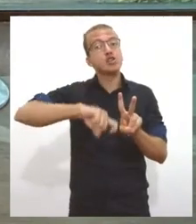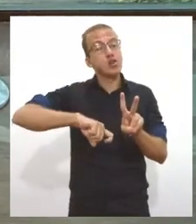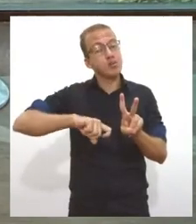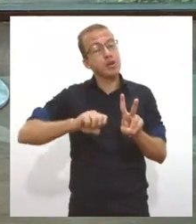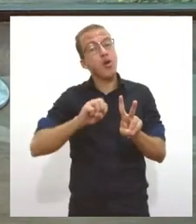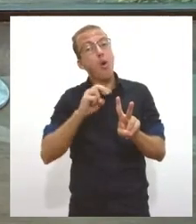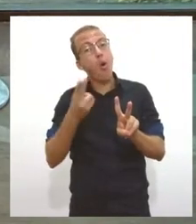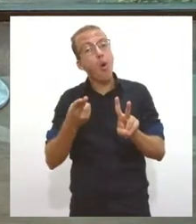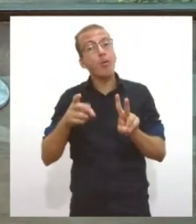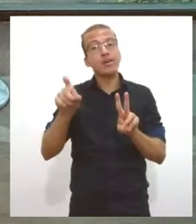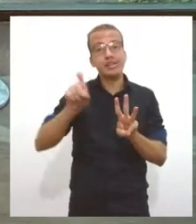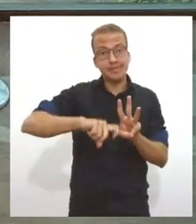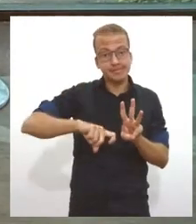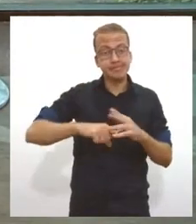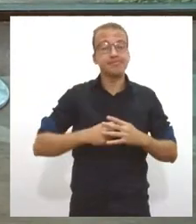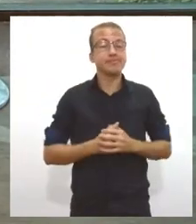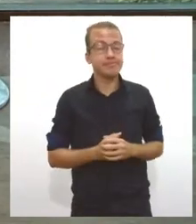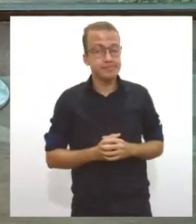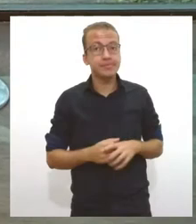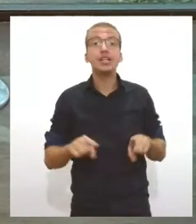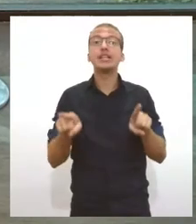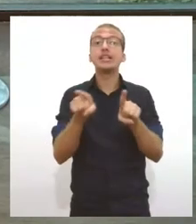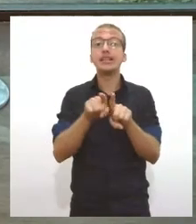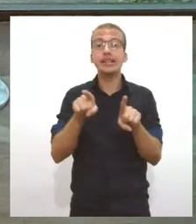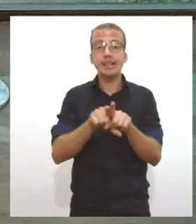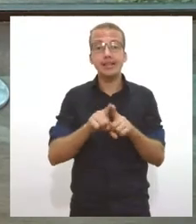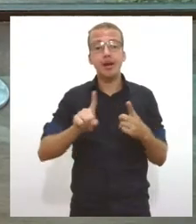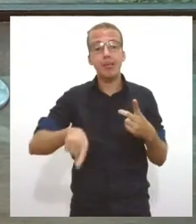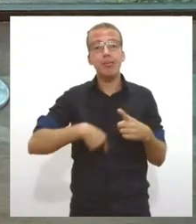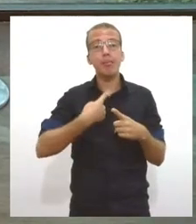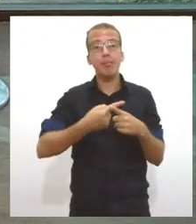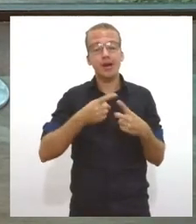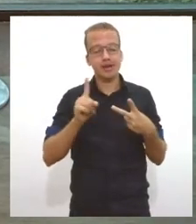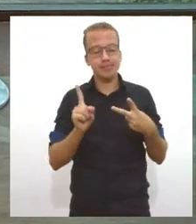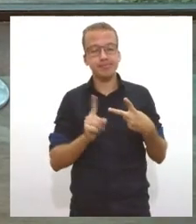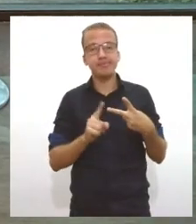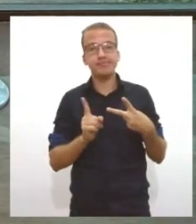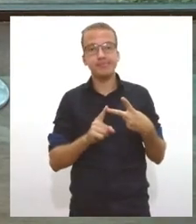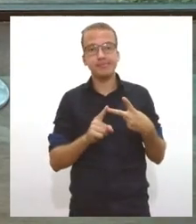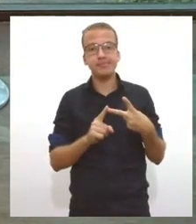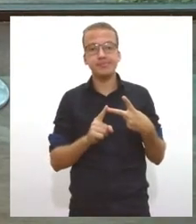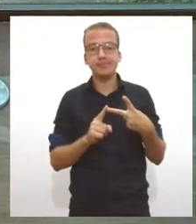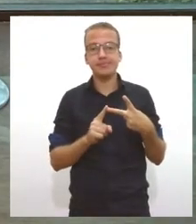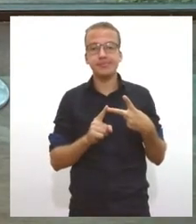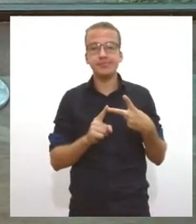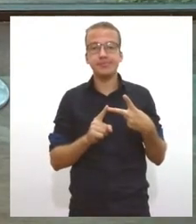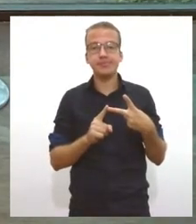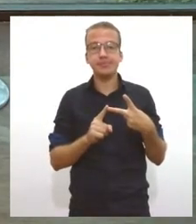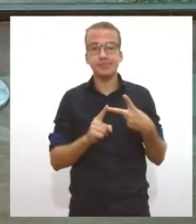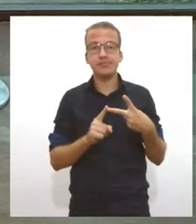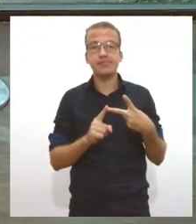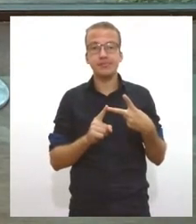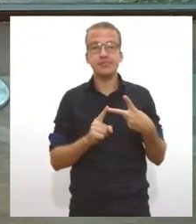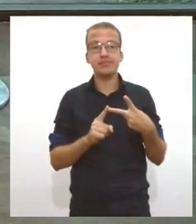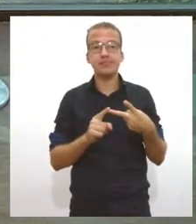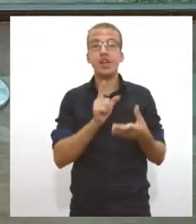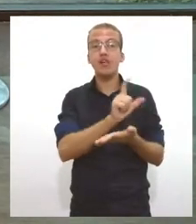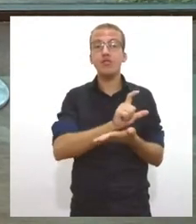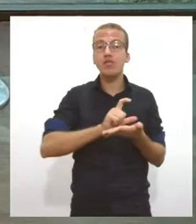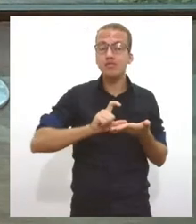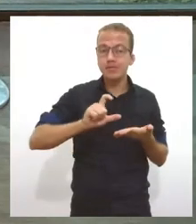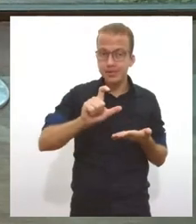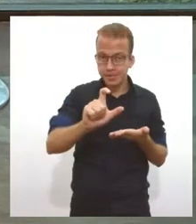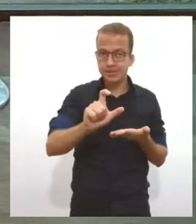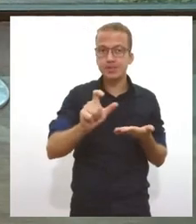além da prorrogação do auxílio emergencial, o ministro voltou a falar também no bônus de inclusão produtiva e no